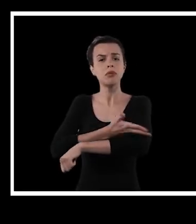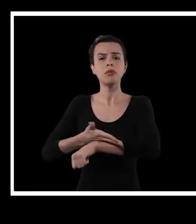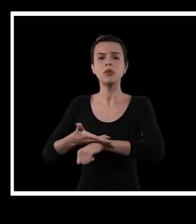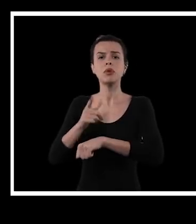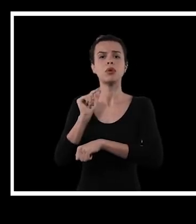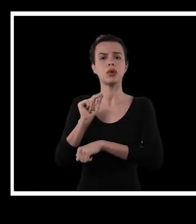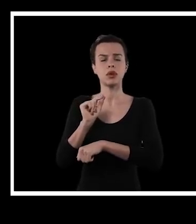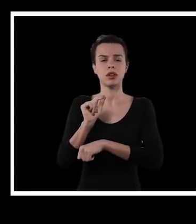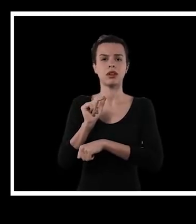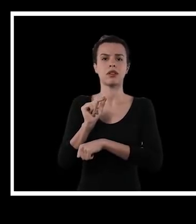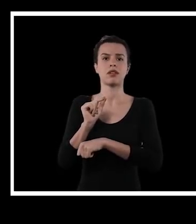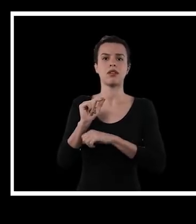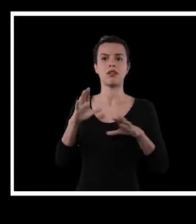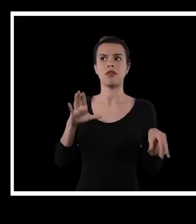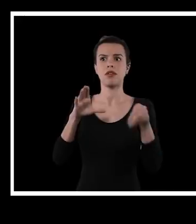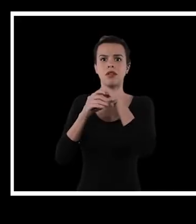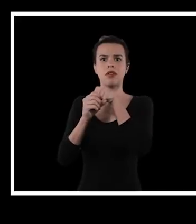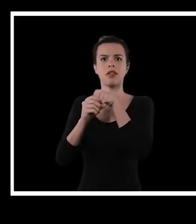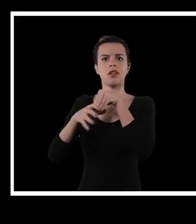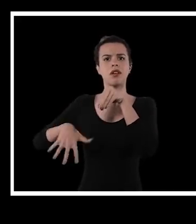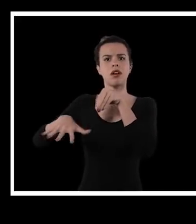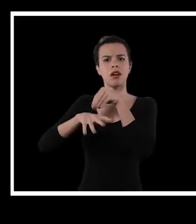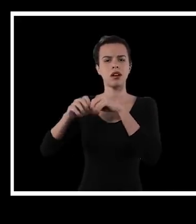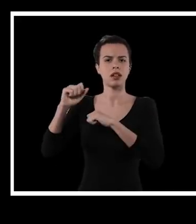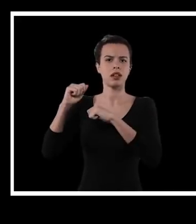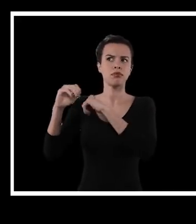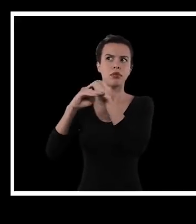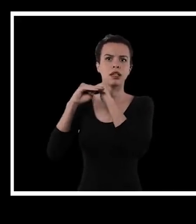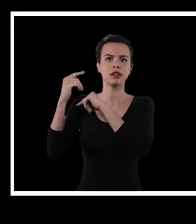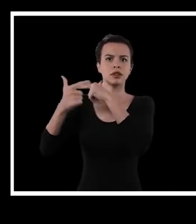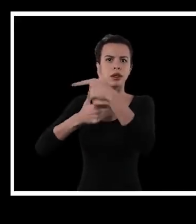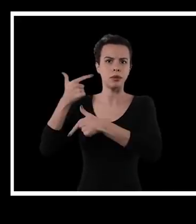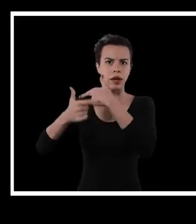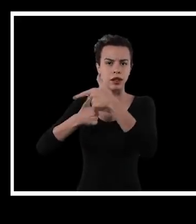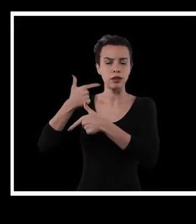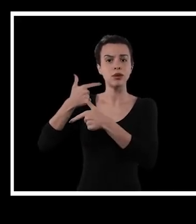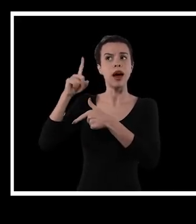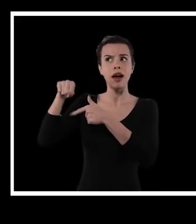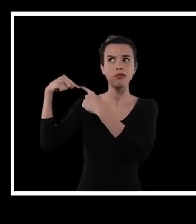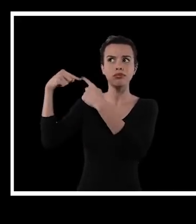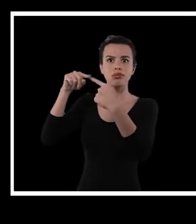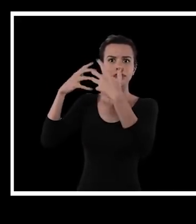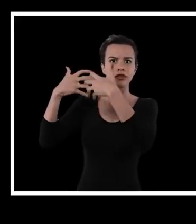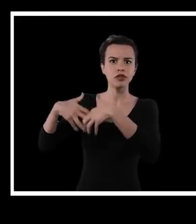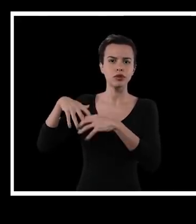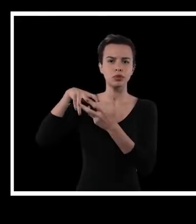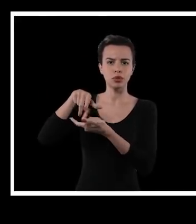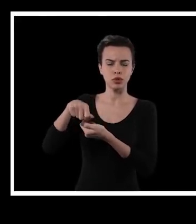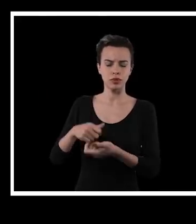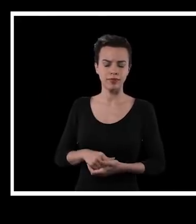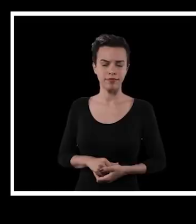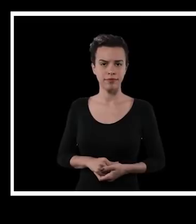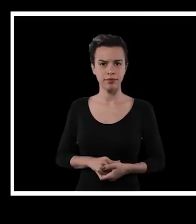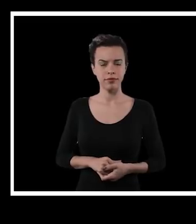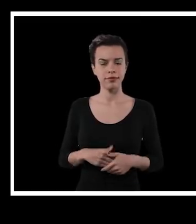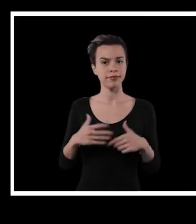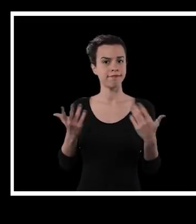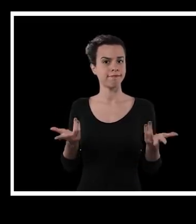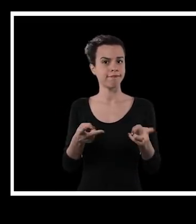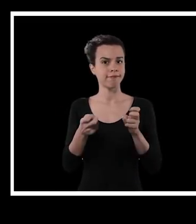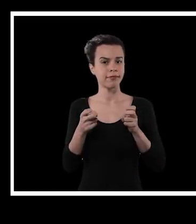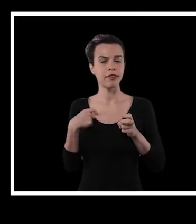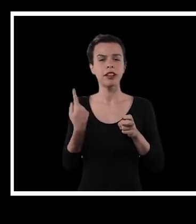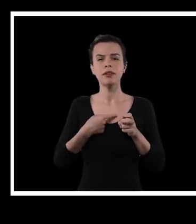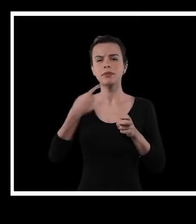se comportar para a gente também ser incorporado ao mundo do trabalho segundo a lógica e a organização econômica do mundo que a gente vive.